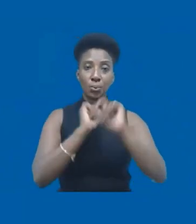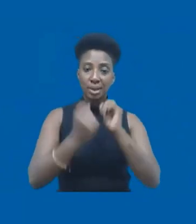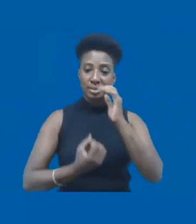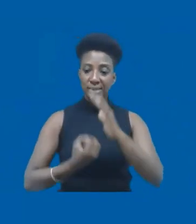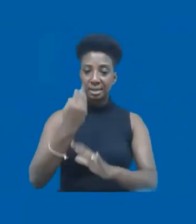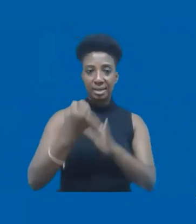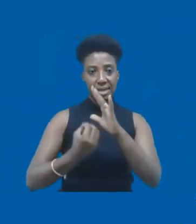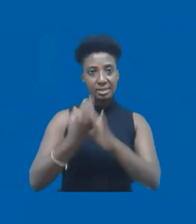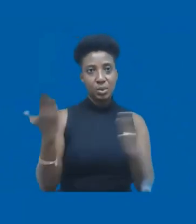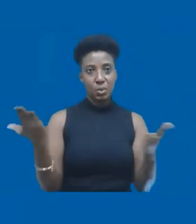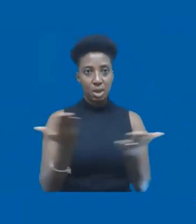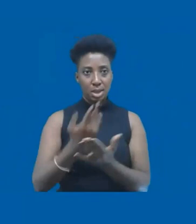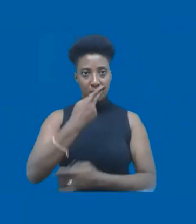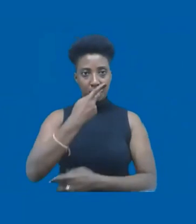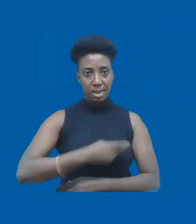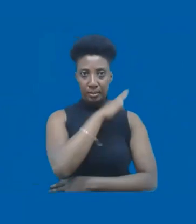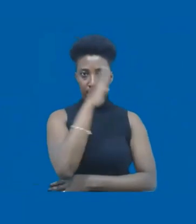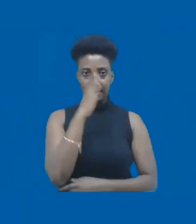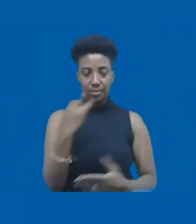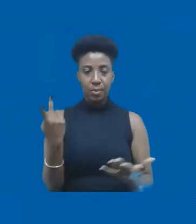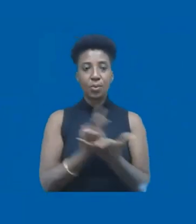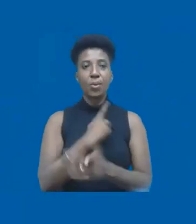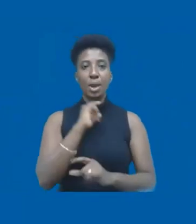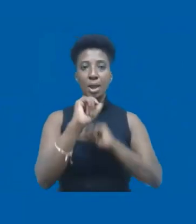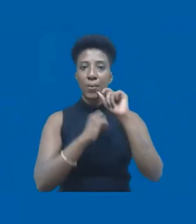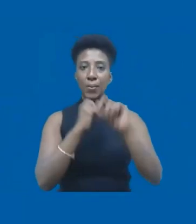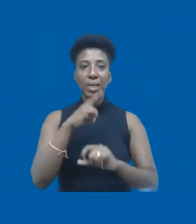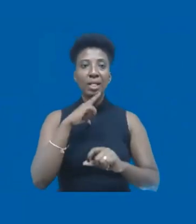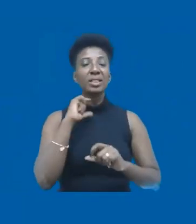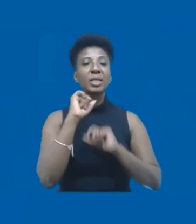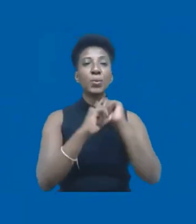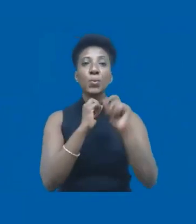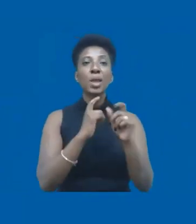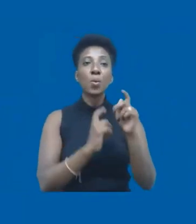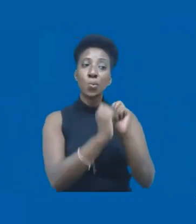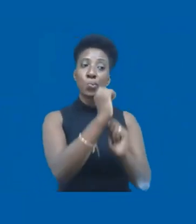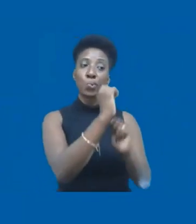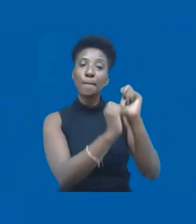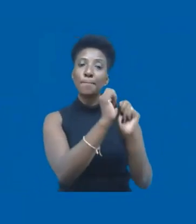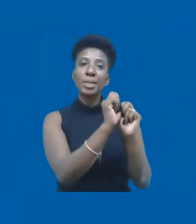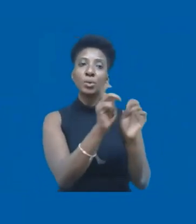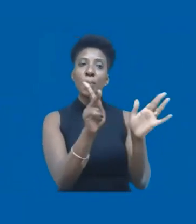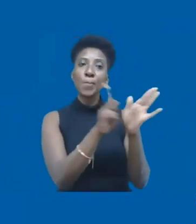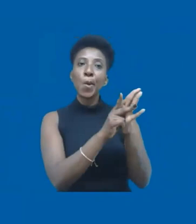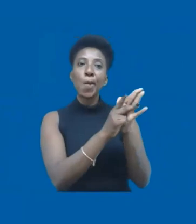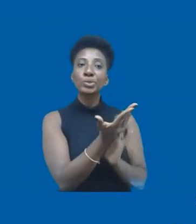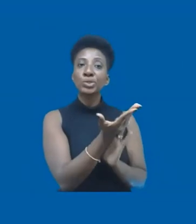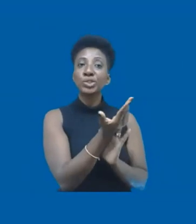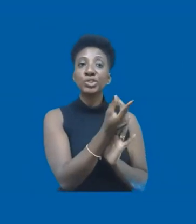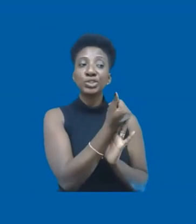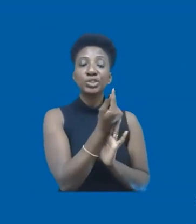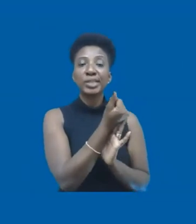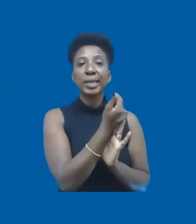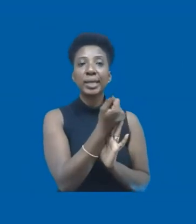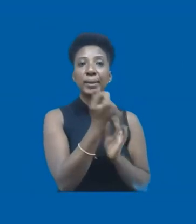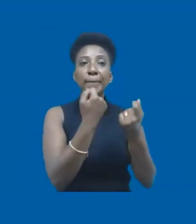com que as coisas estão andando, ele é muito concentrador de renda. Nós temos que fazer com que diminuam